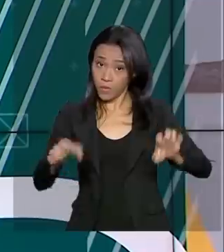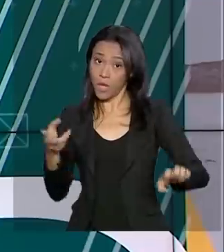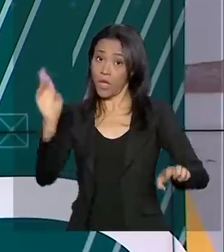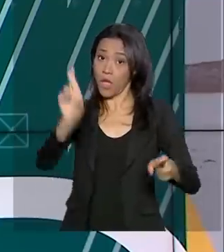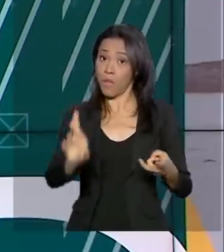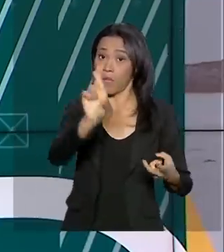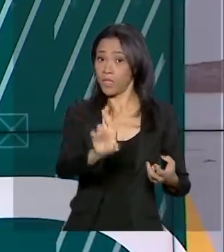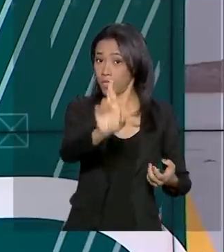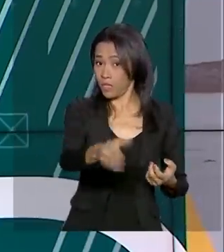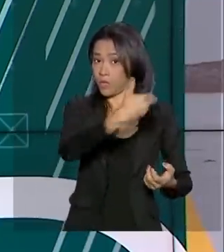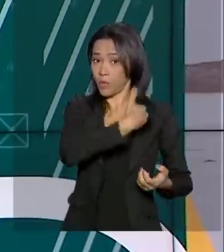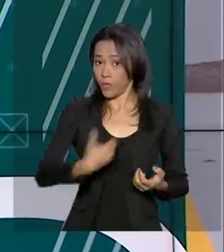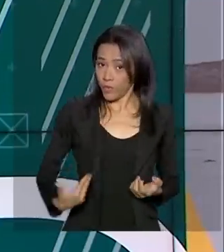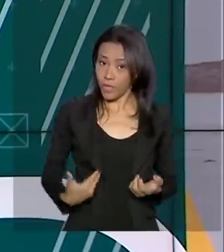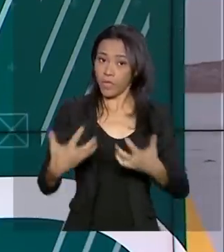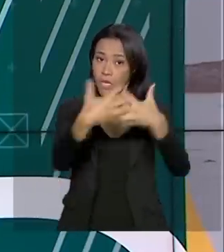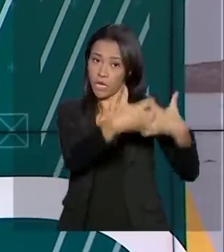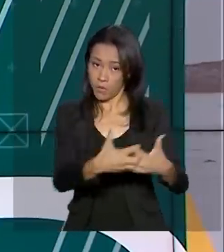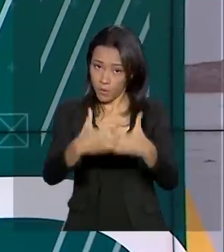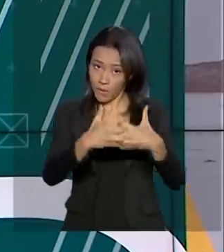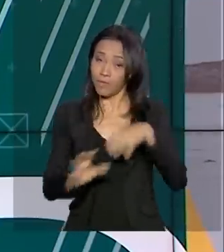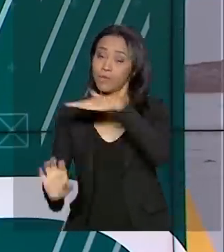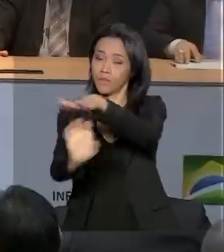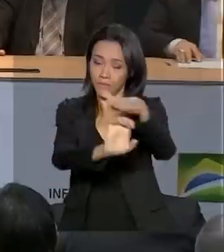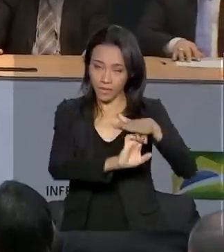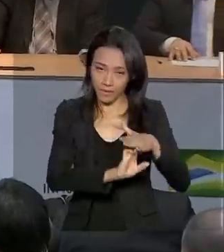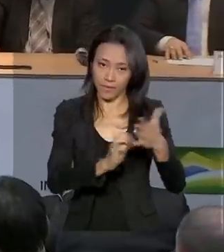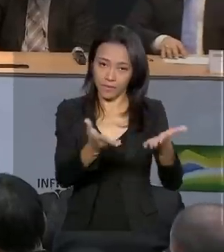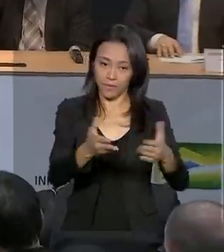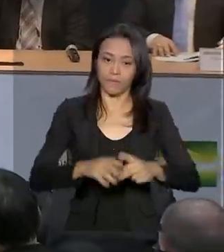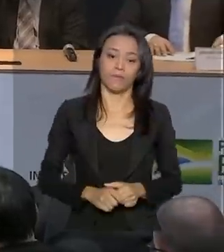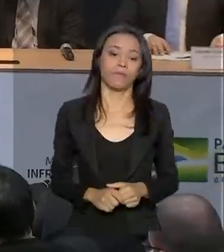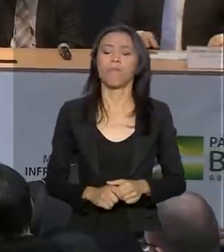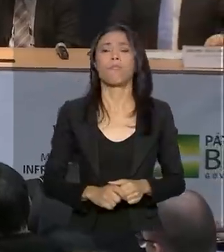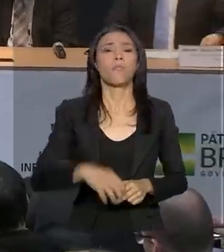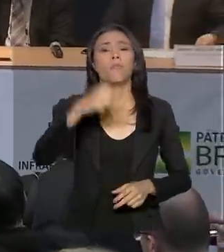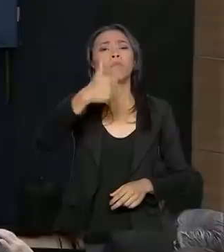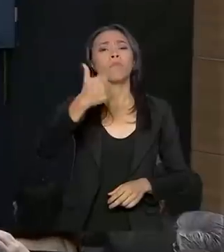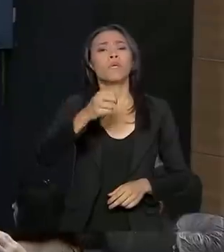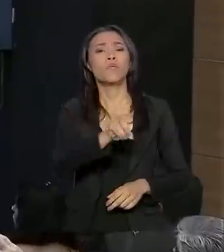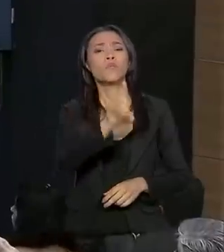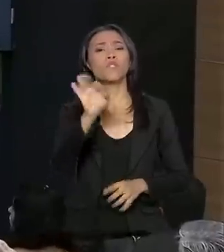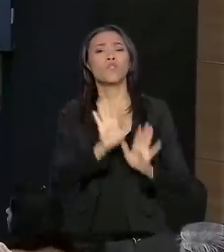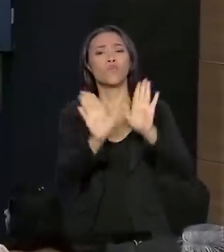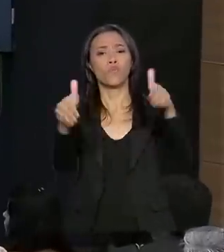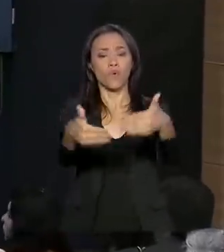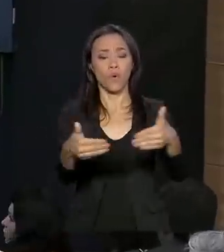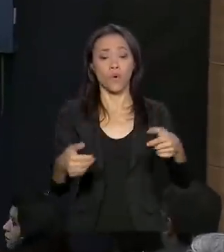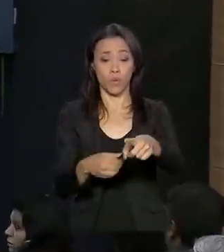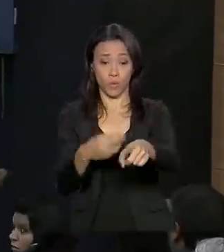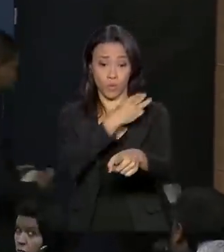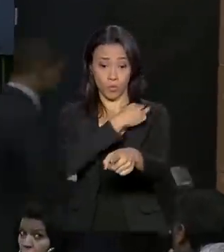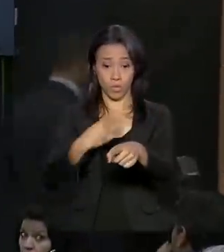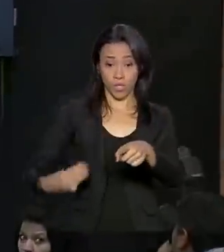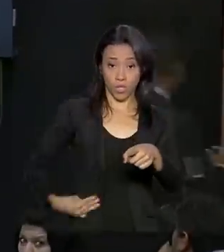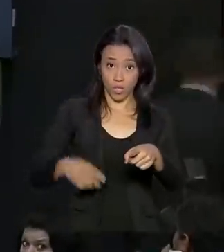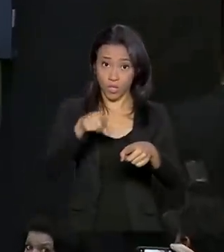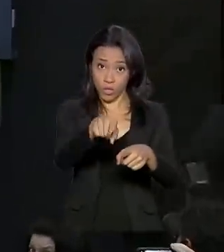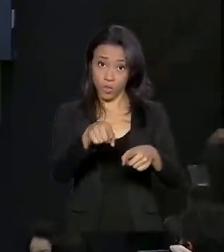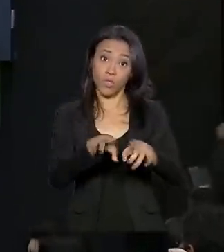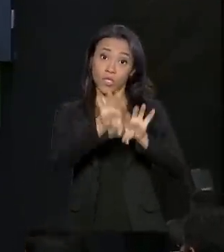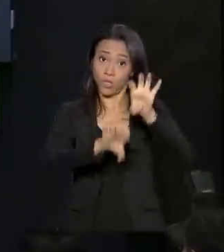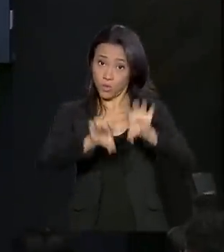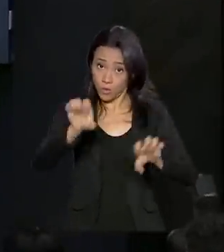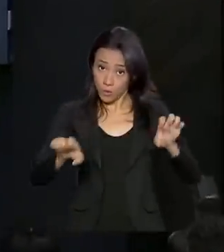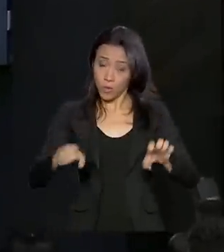do governo, caminhoneiros e empresários. No primeiro dia do Fórum, o ministro da Infraestrutura conversou com os caminhoneiros